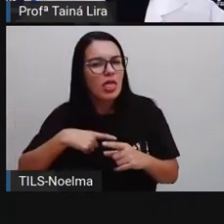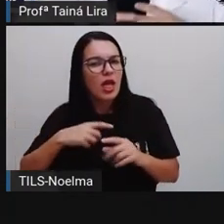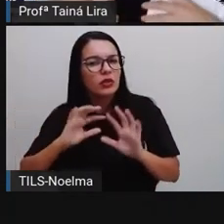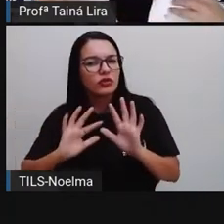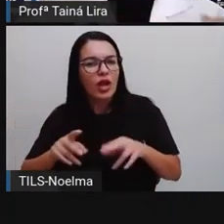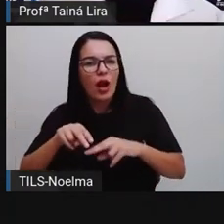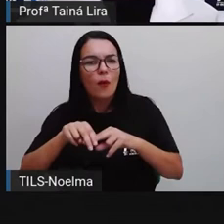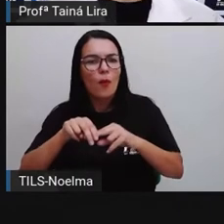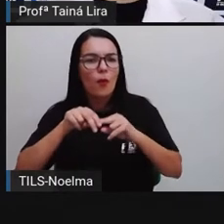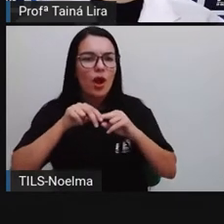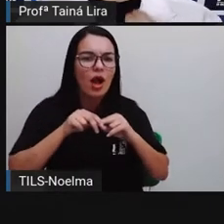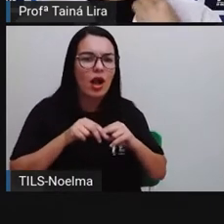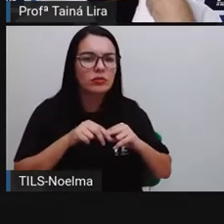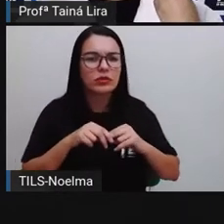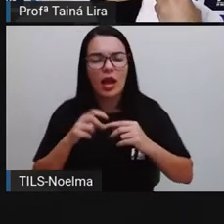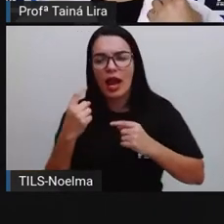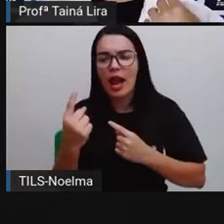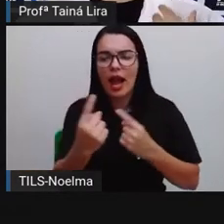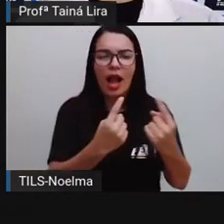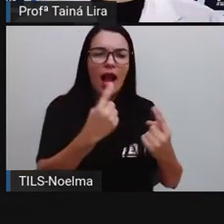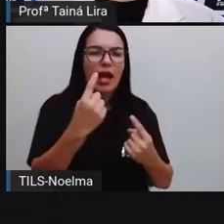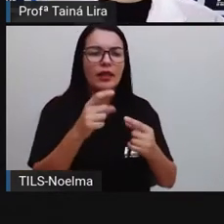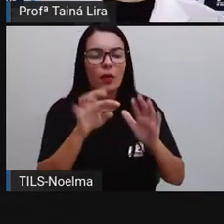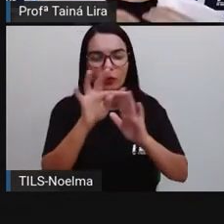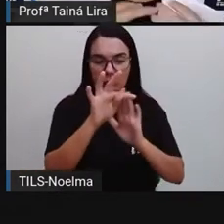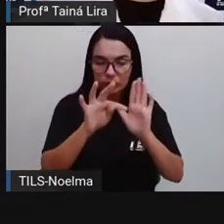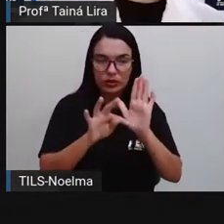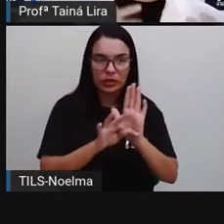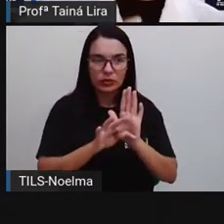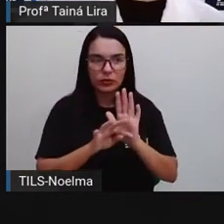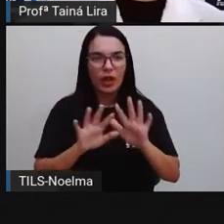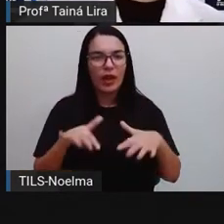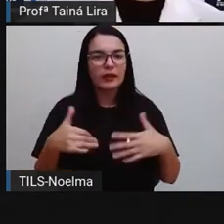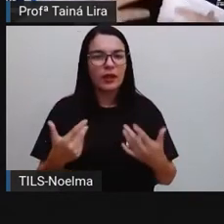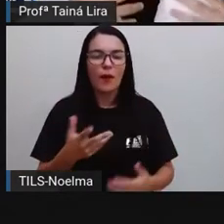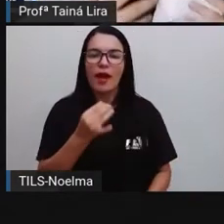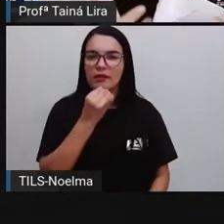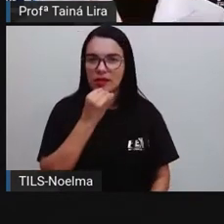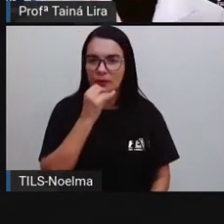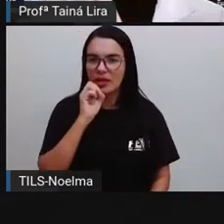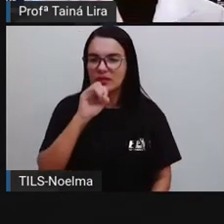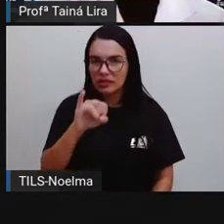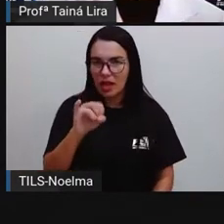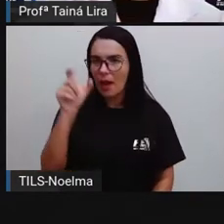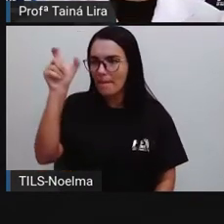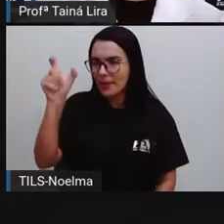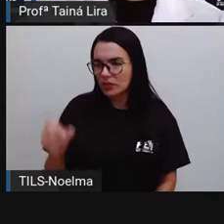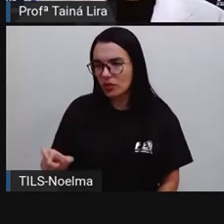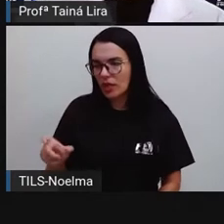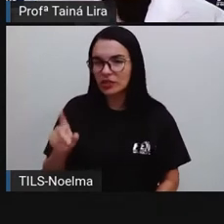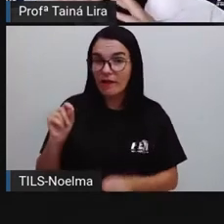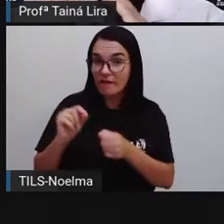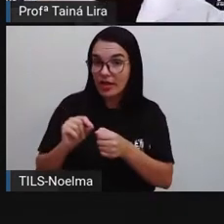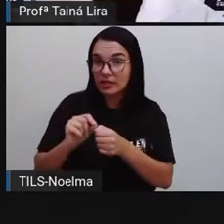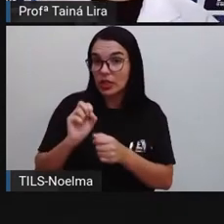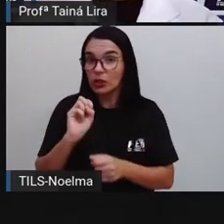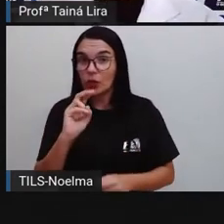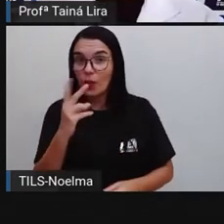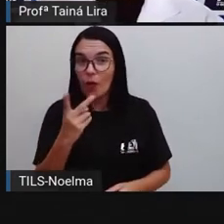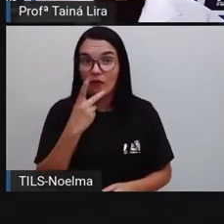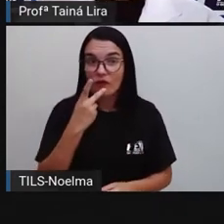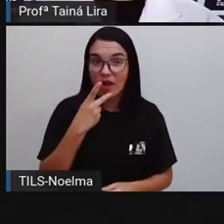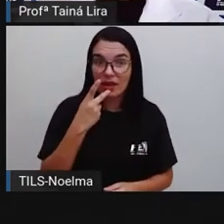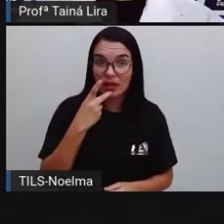ali nas histórias em quadrinhos. Então, conforme o que o personagem está fazendo ali, a gente vai